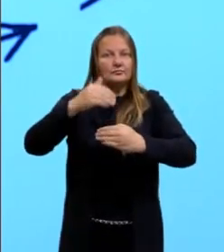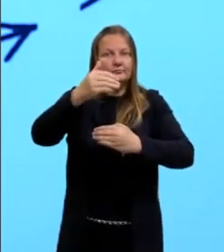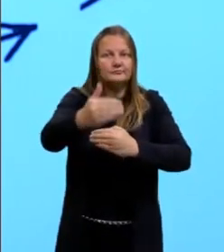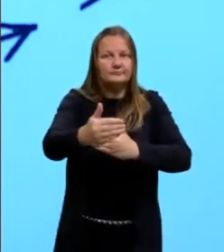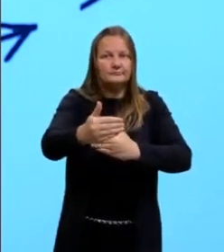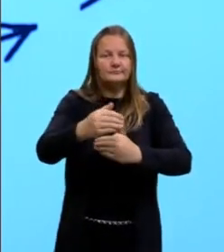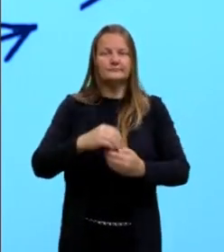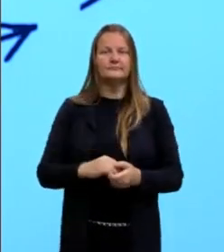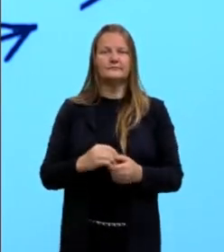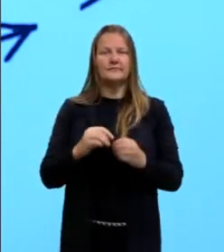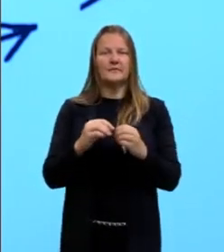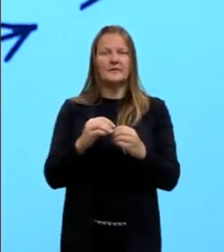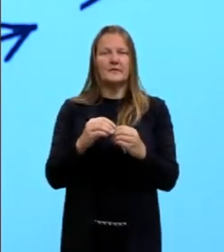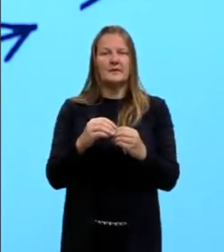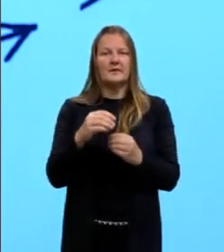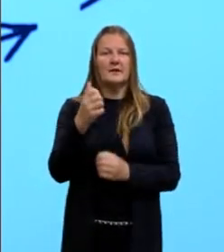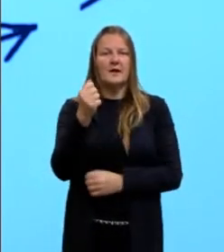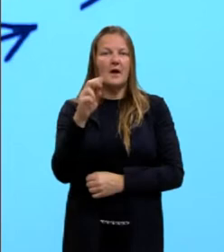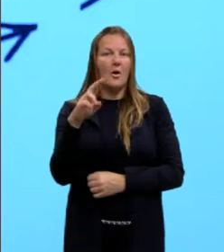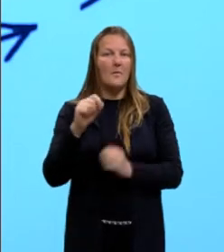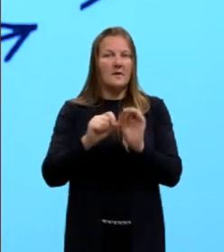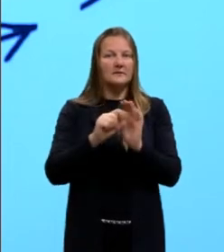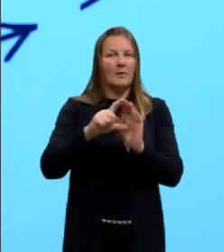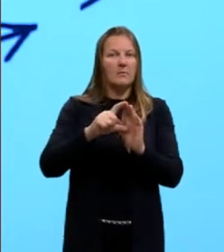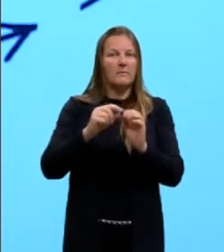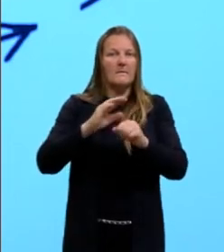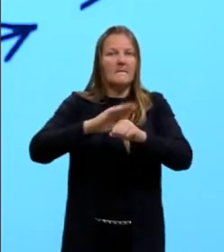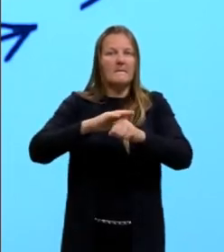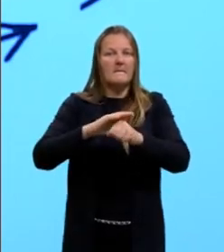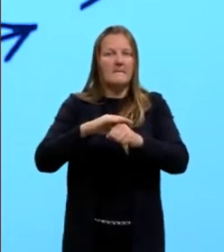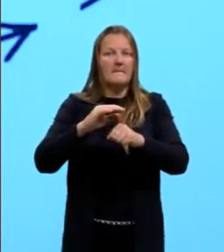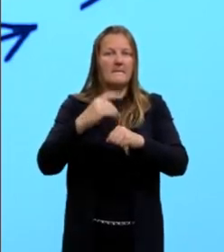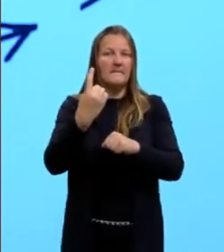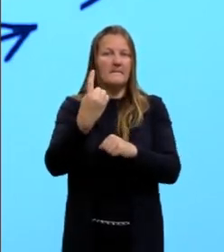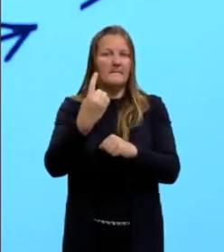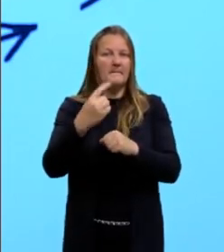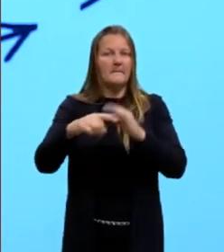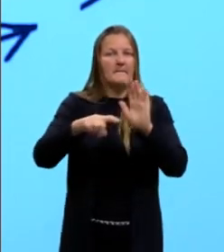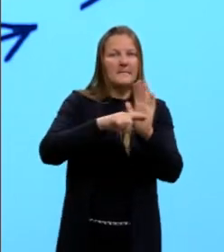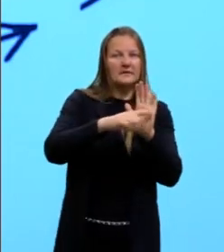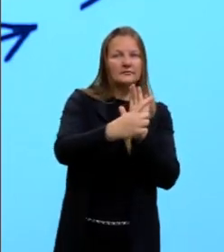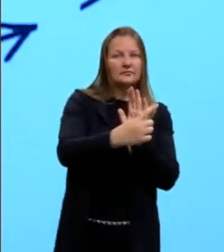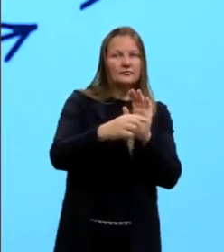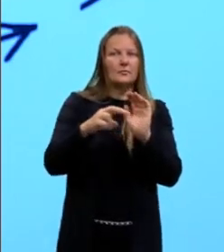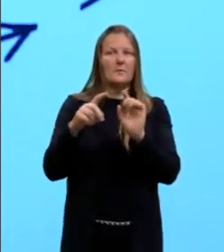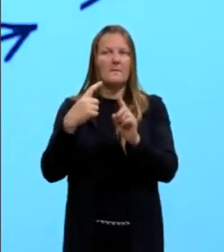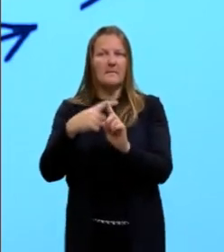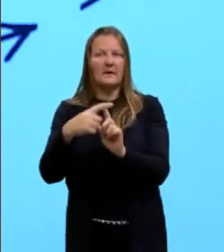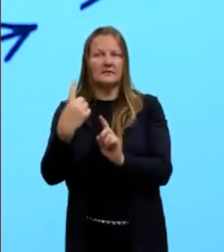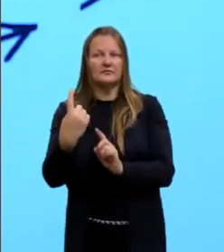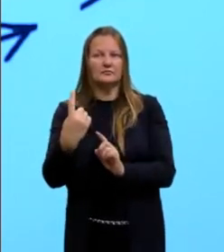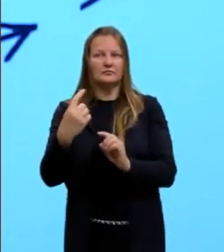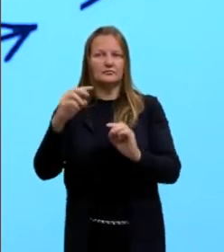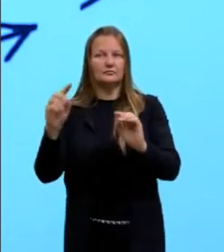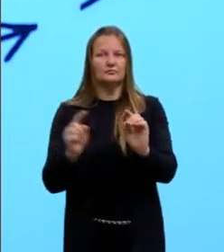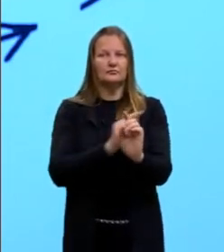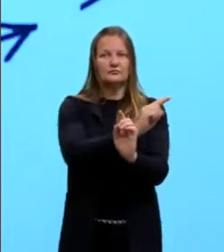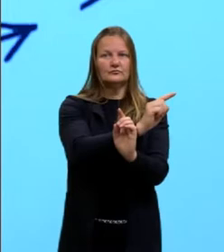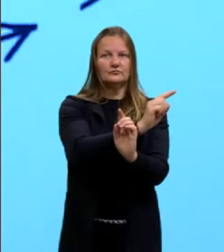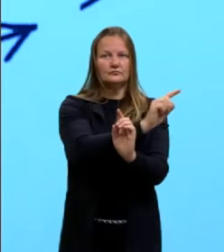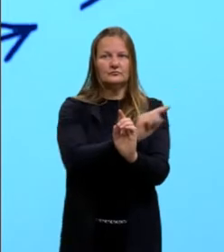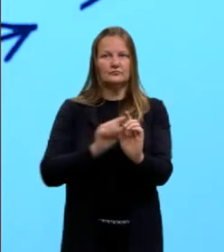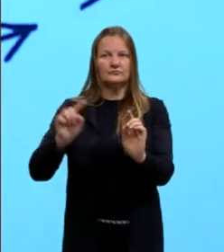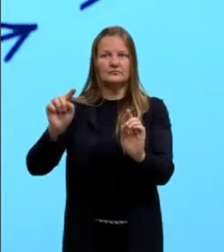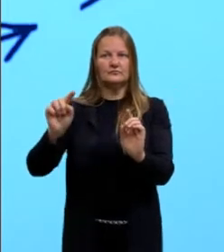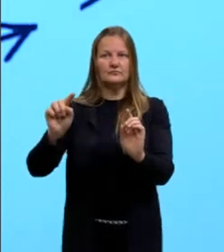aumento aí esse dia aí, tá, gurizada? Então, eu vou do primeiro para 31 e de leste para